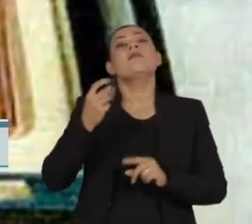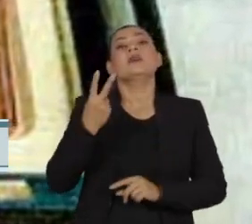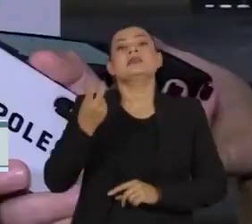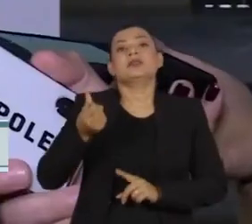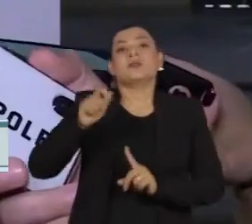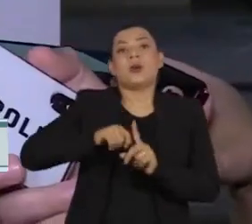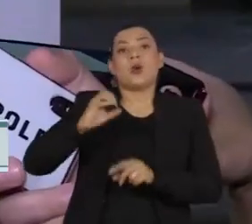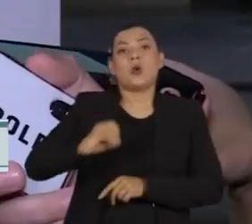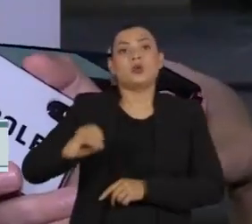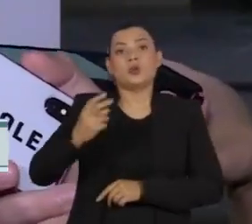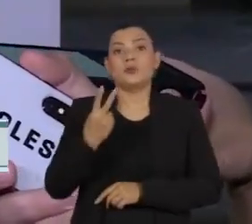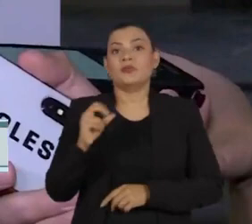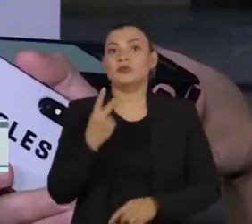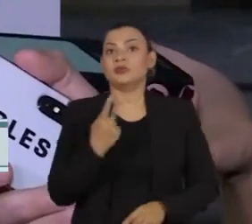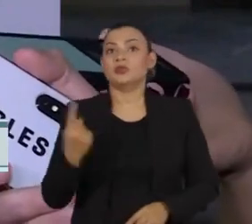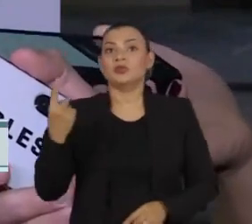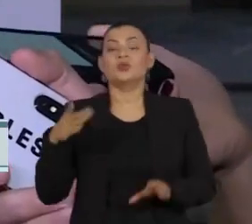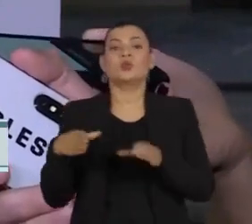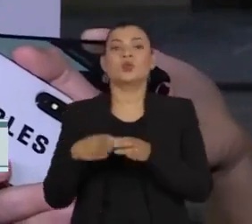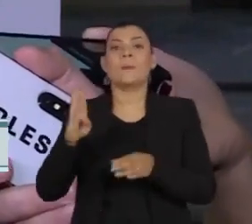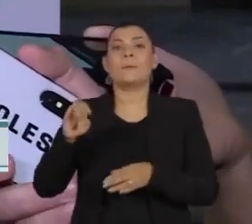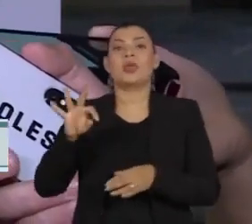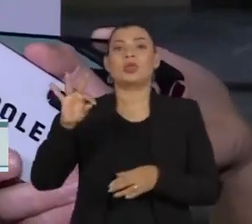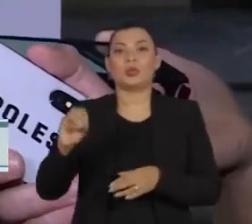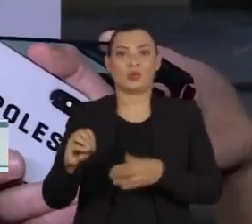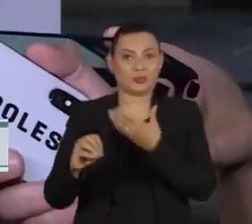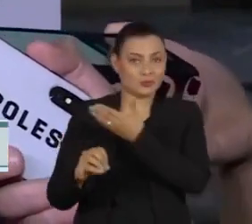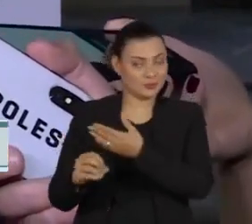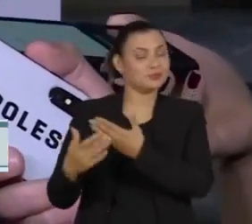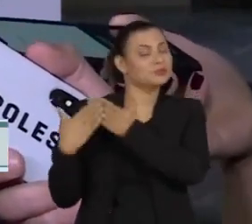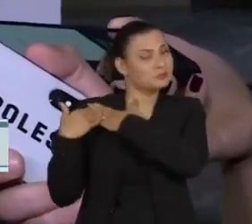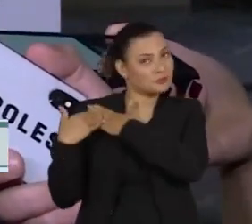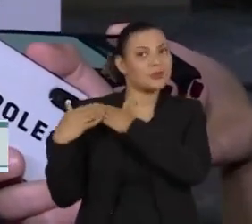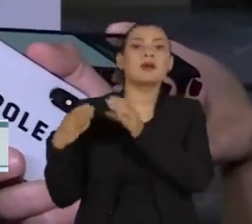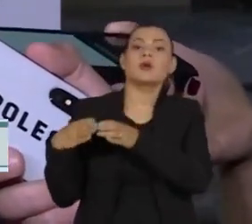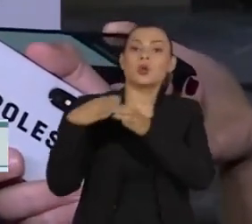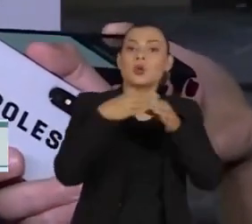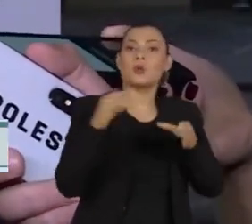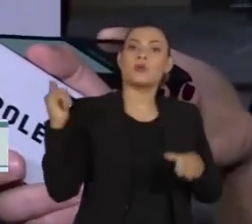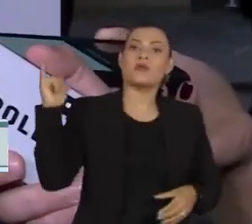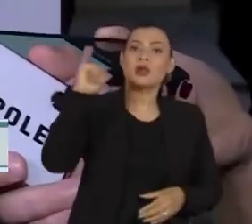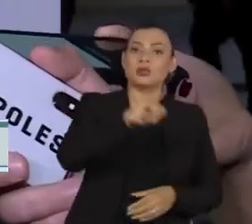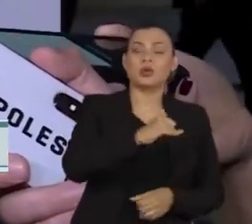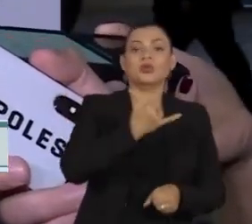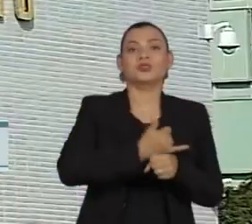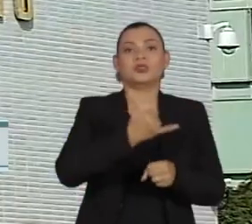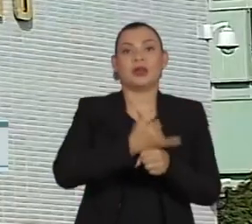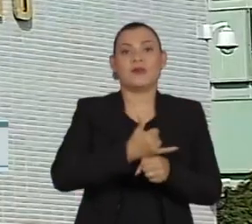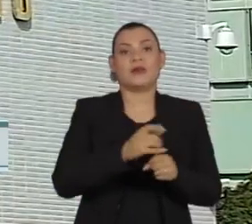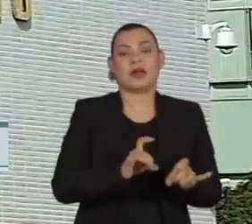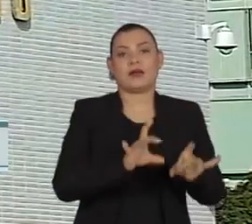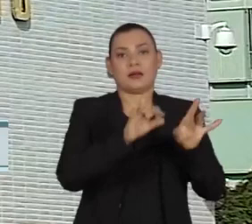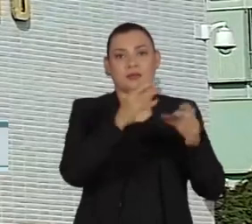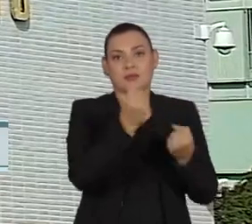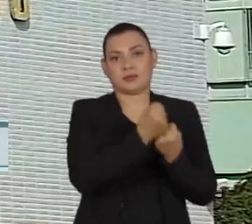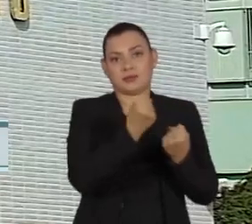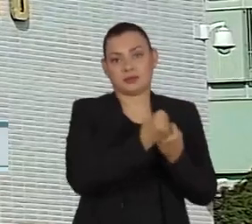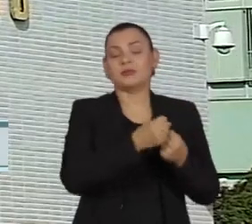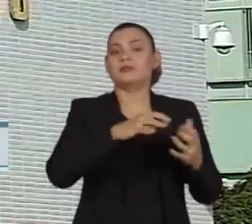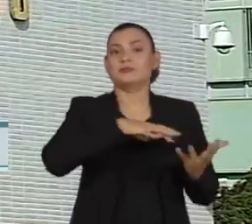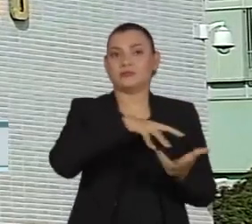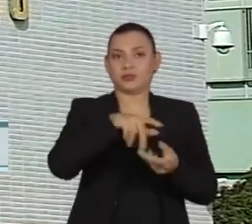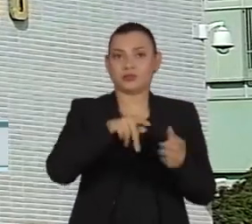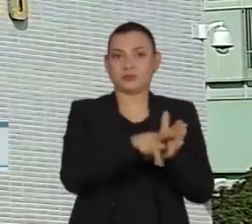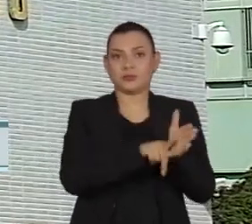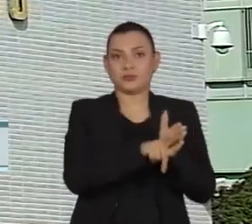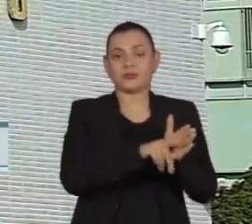2021 pela comitiva do ministro Bento Albuquerque. Além dele, viajaram o então chefe da Assessoria Especial de Relações Internacionais do